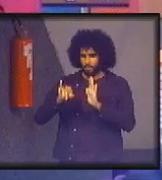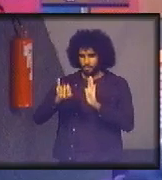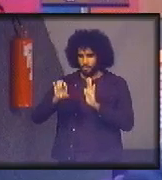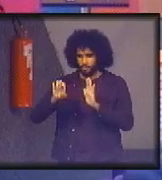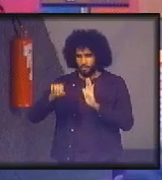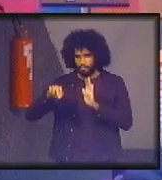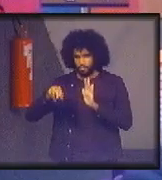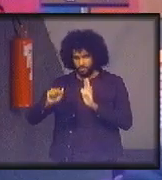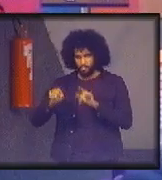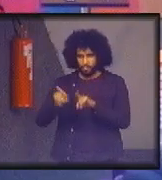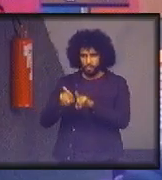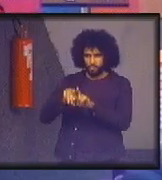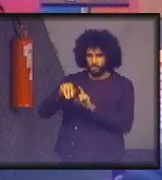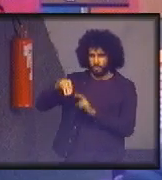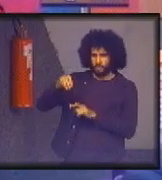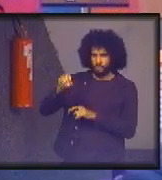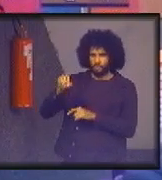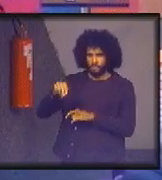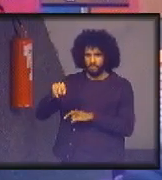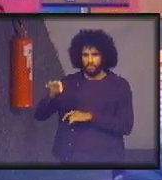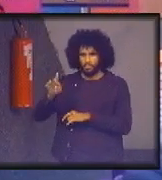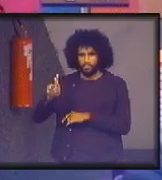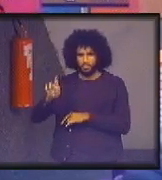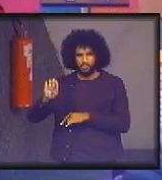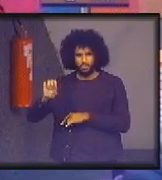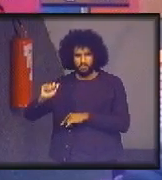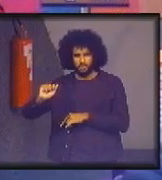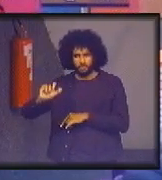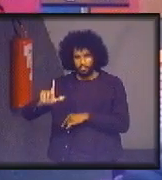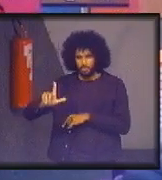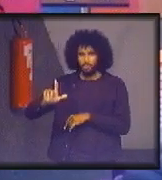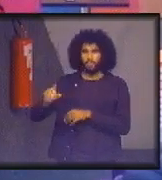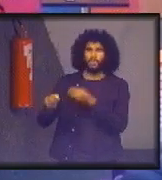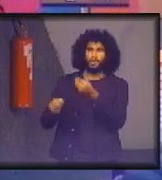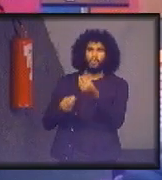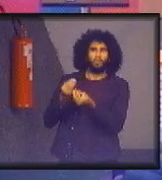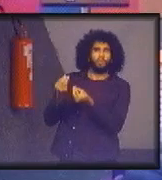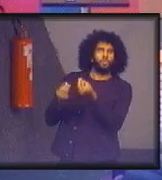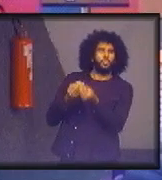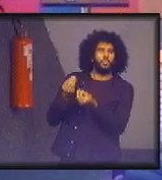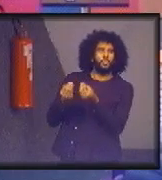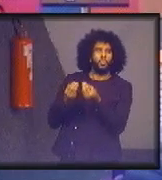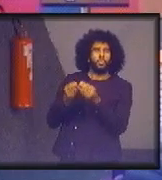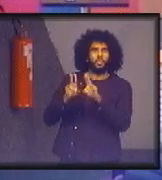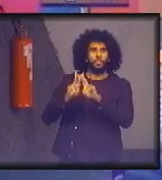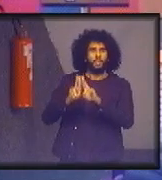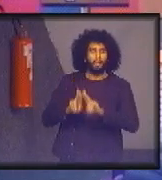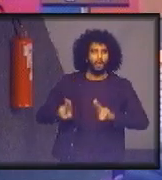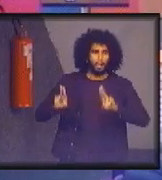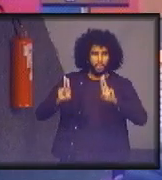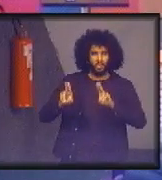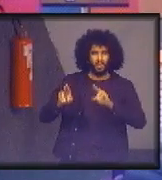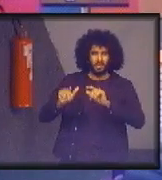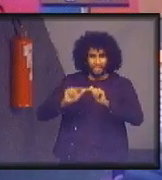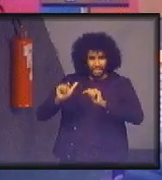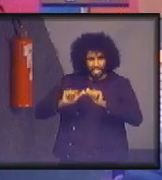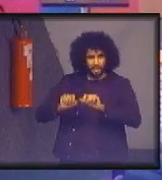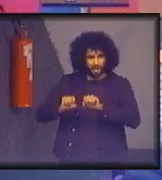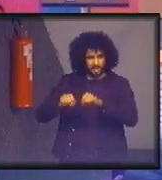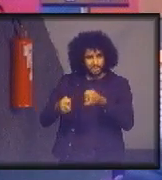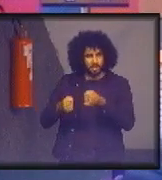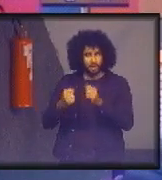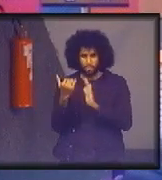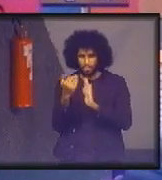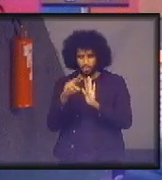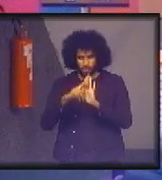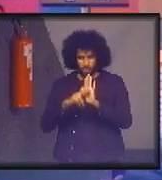Montreal e Convenção de Viena. Só que, como o pessoal das Nações Unidas, que trabalhava com o protocolo